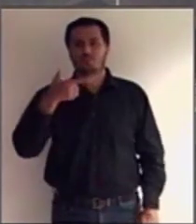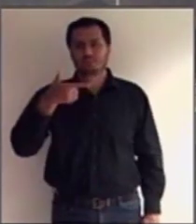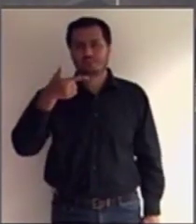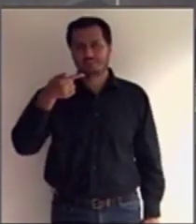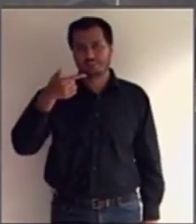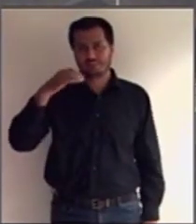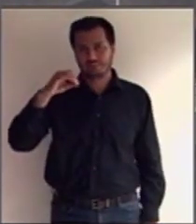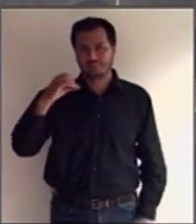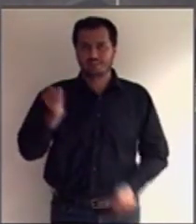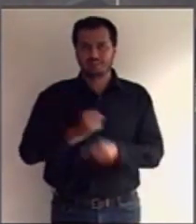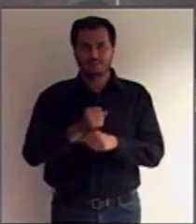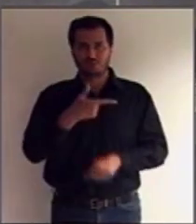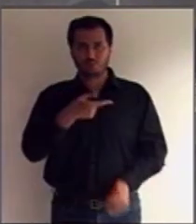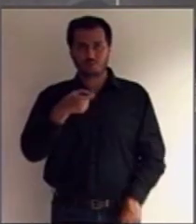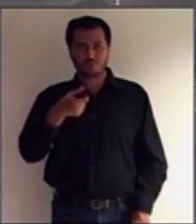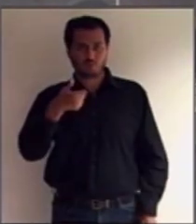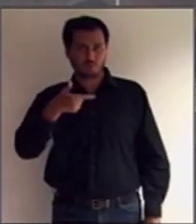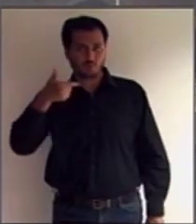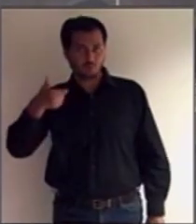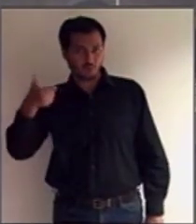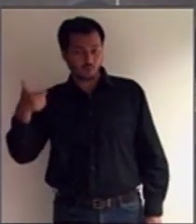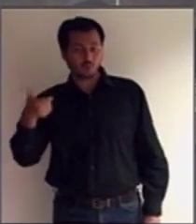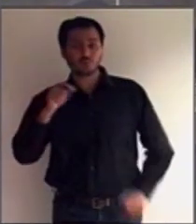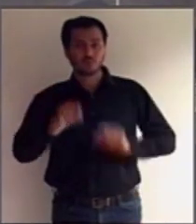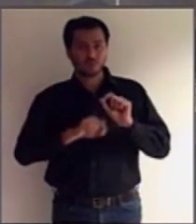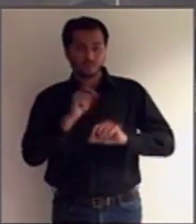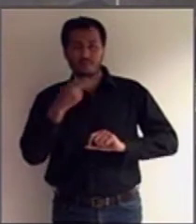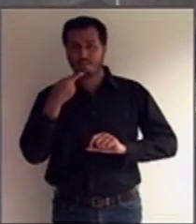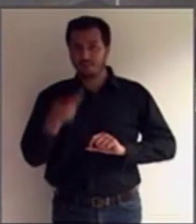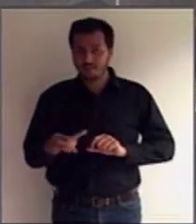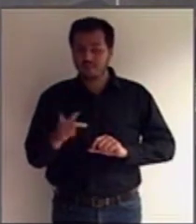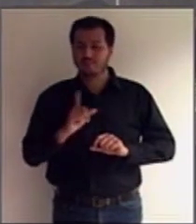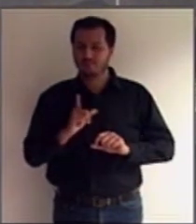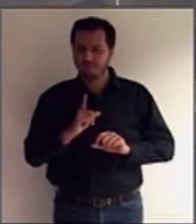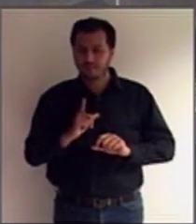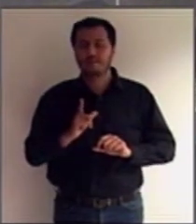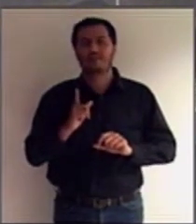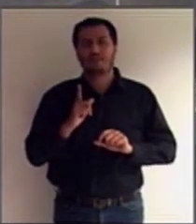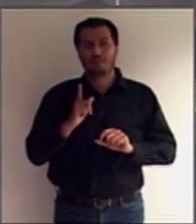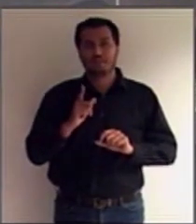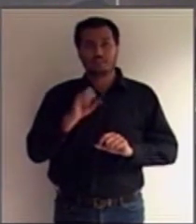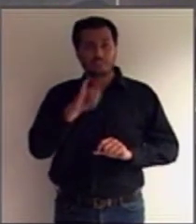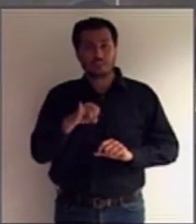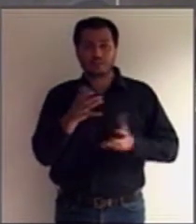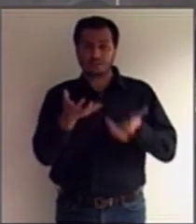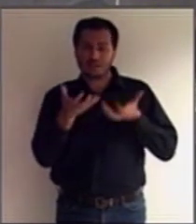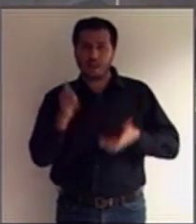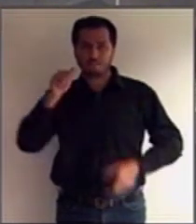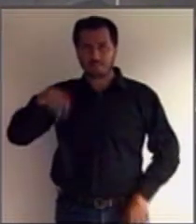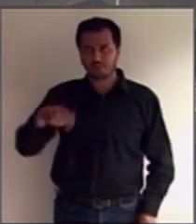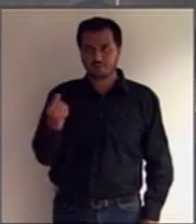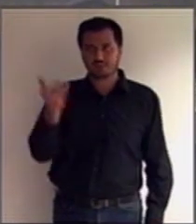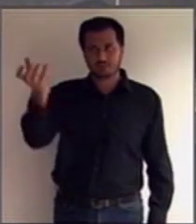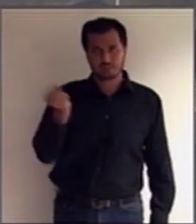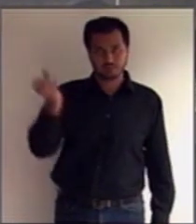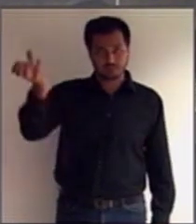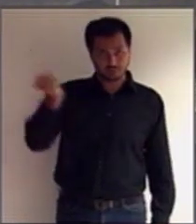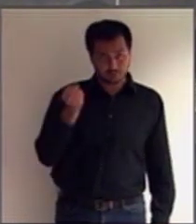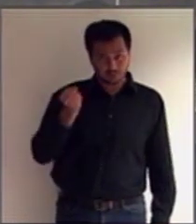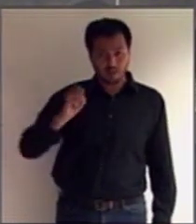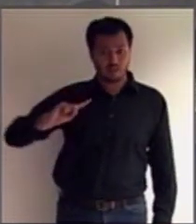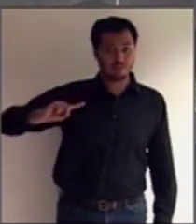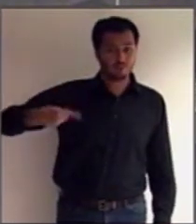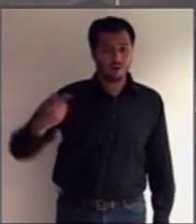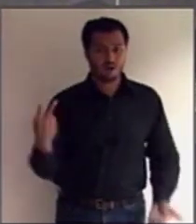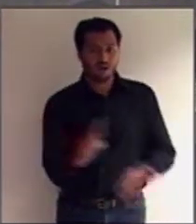traz como requisito de reconhecimento de dependência para fins de recebimento da pensão previdenciária, a